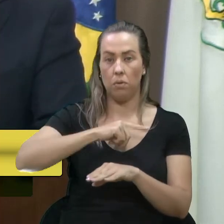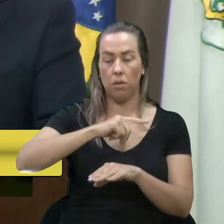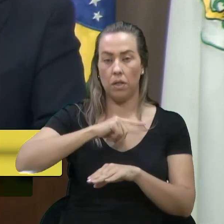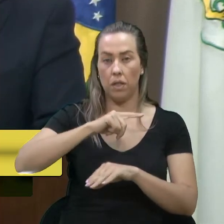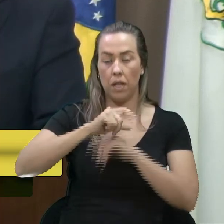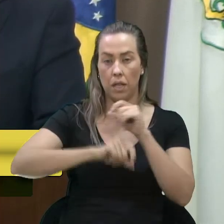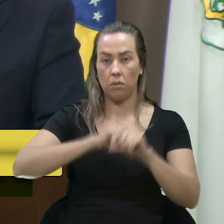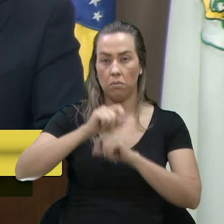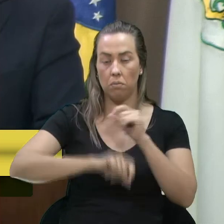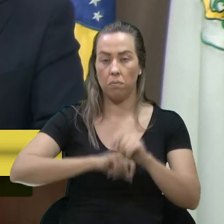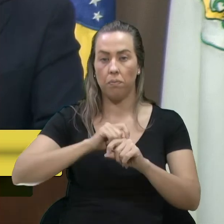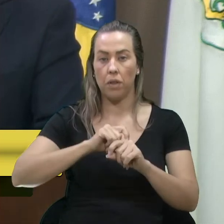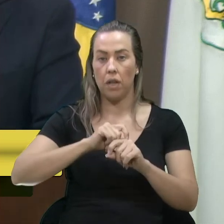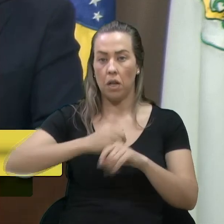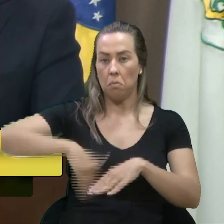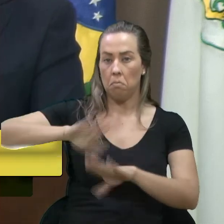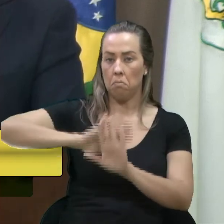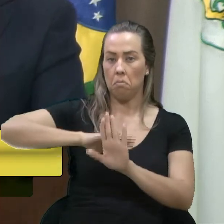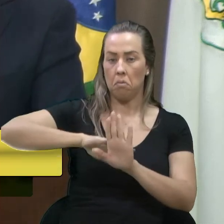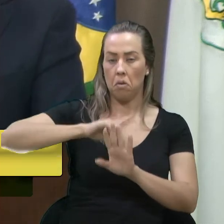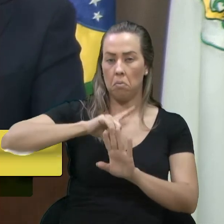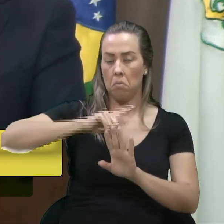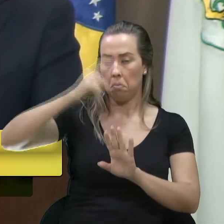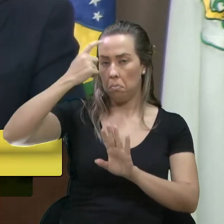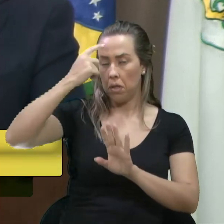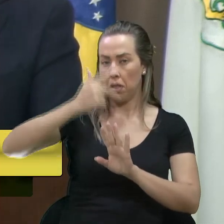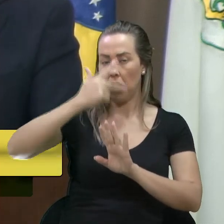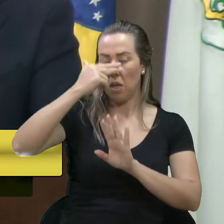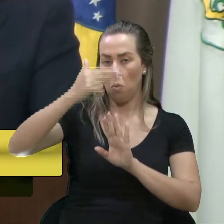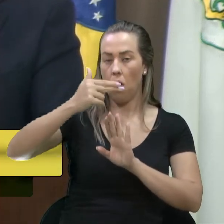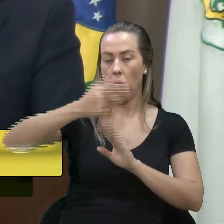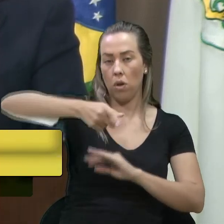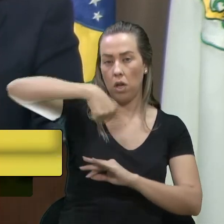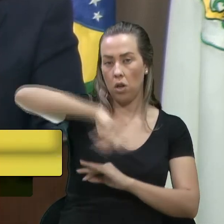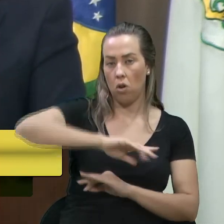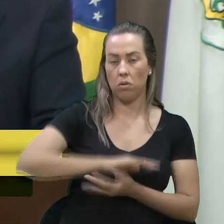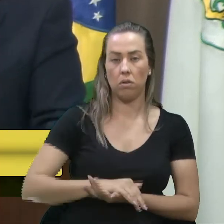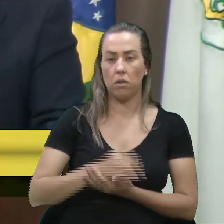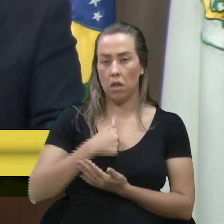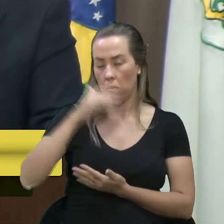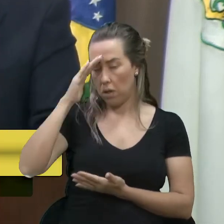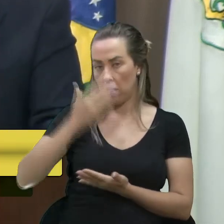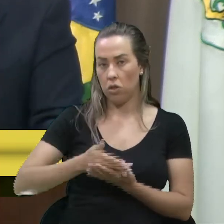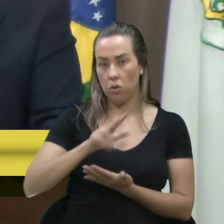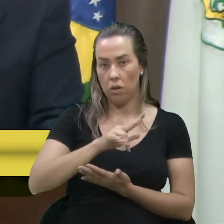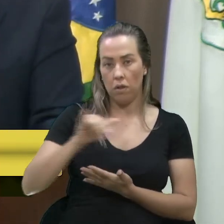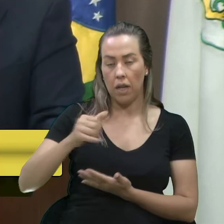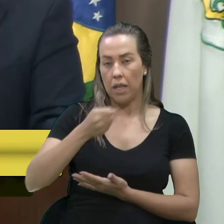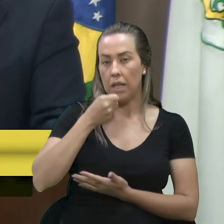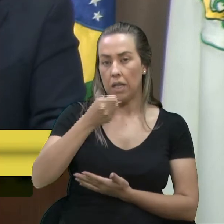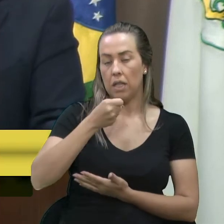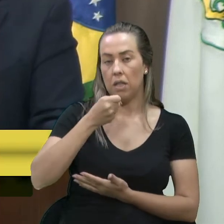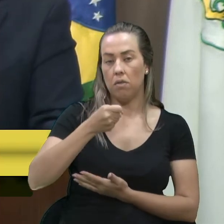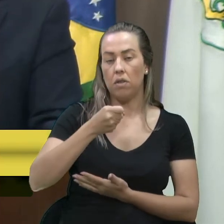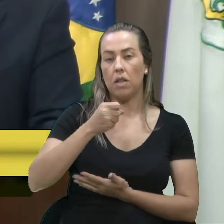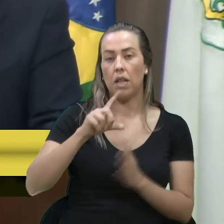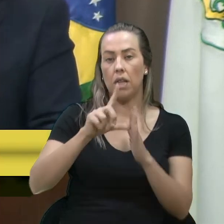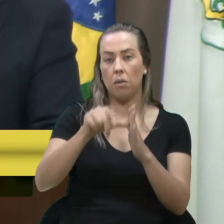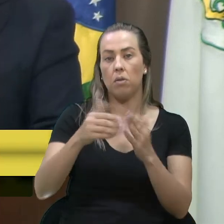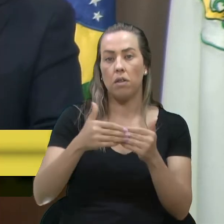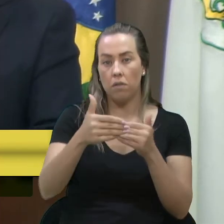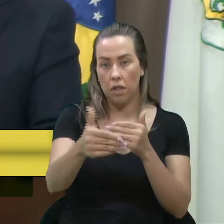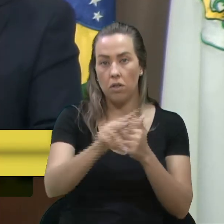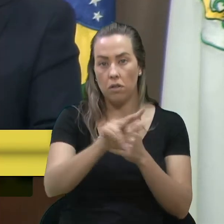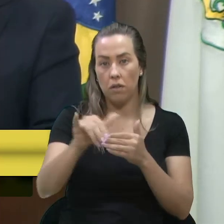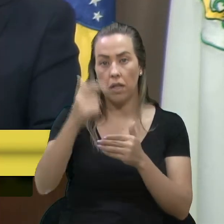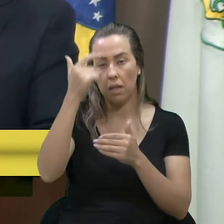vamos supor, ideologia, o mesmo pensamento praticamente que nós, tenho certeza absoluta, ele falou, entrevista, logo ali na frente nós